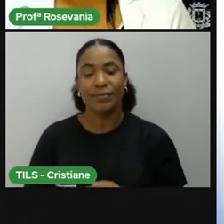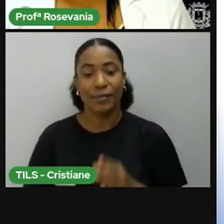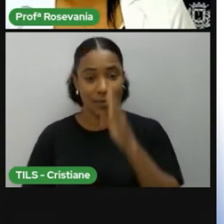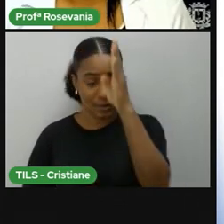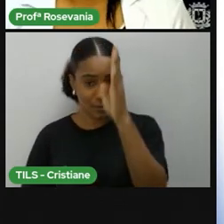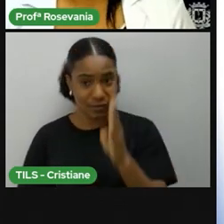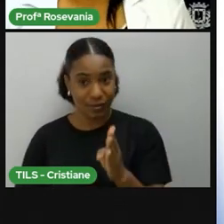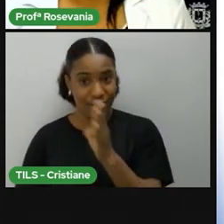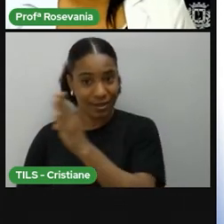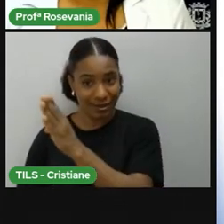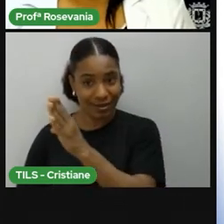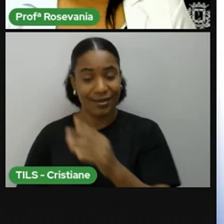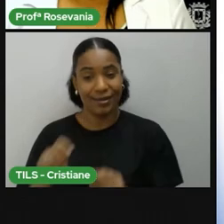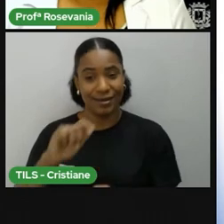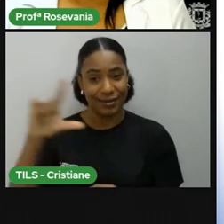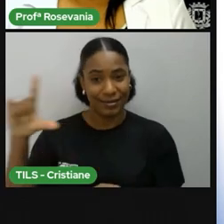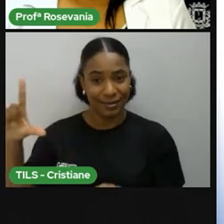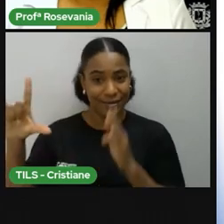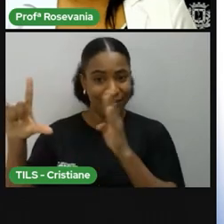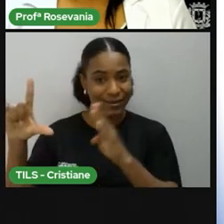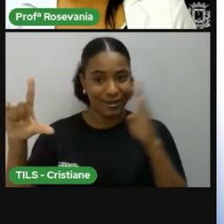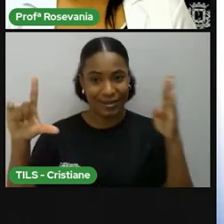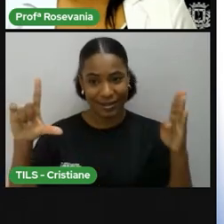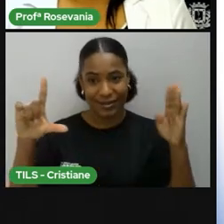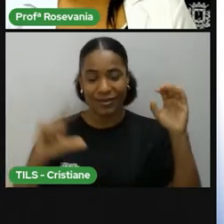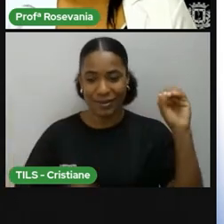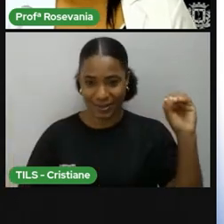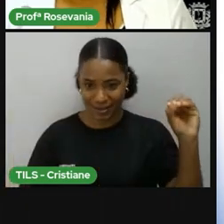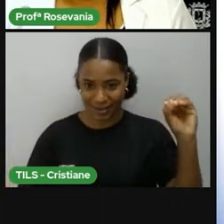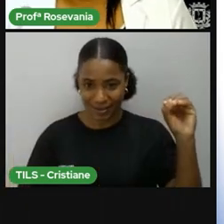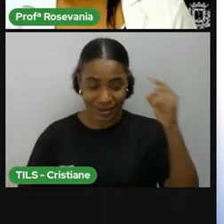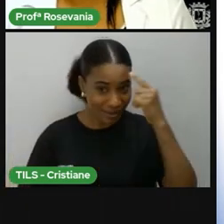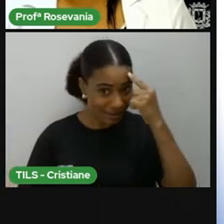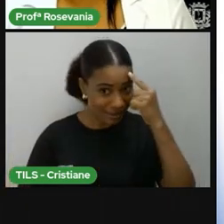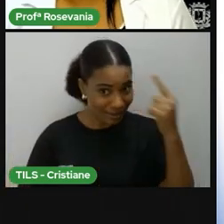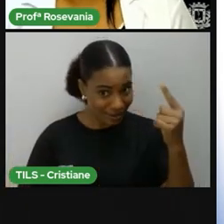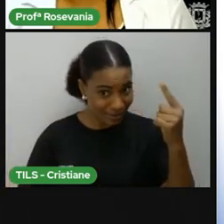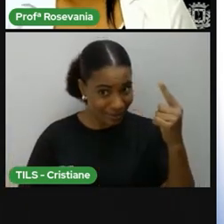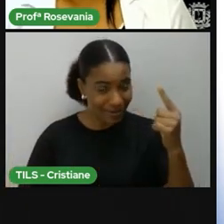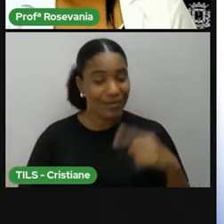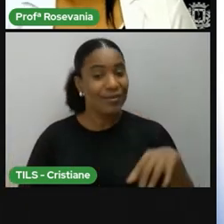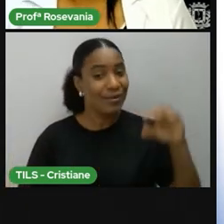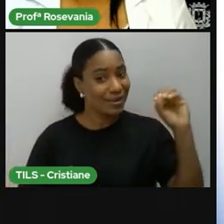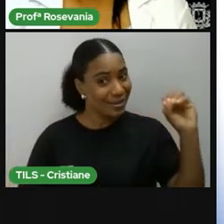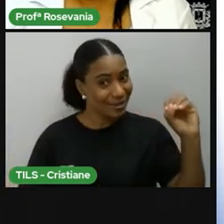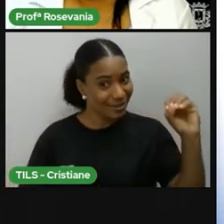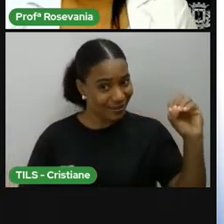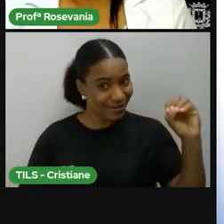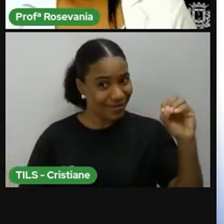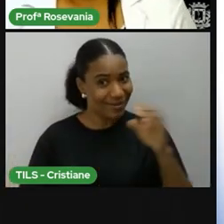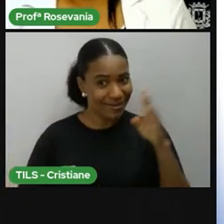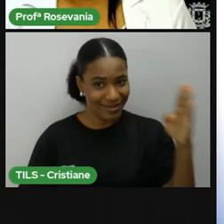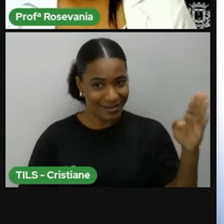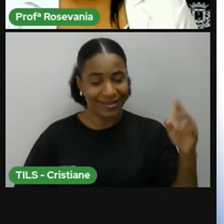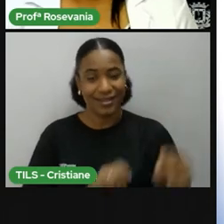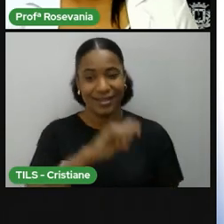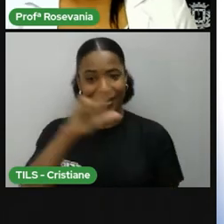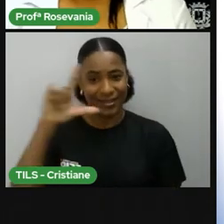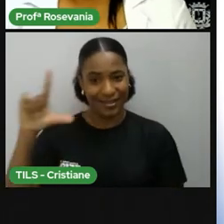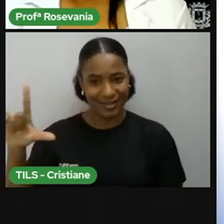oriental, tudo aqui é hemisfério ocidental. Sabendo que ocidental é oeste, oriental é leste, viu?